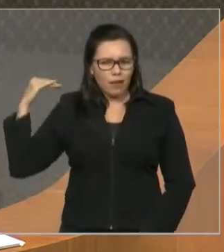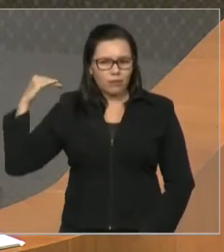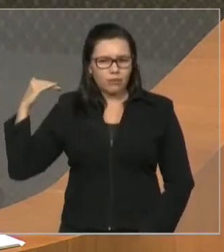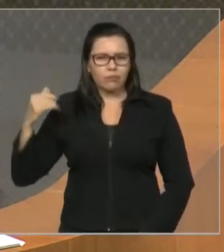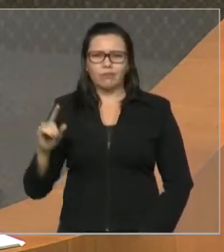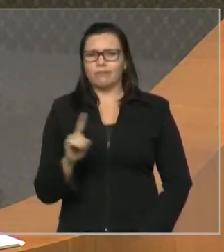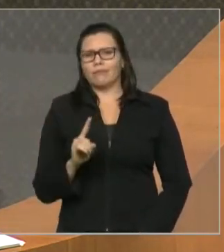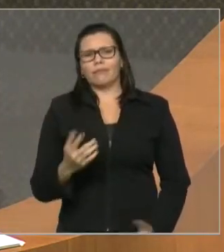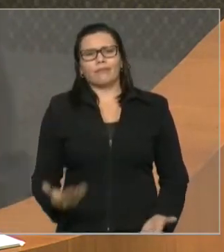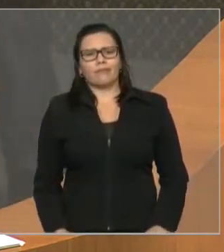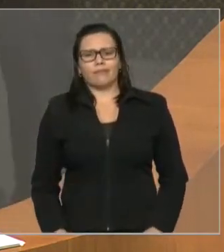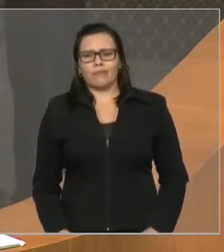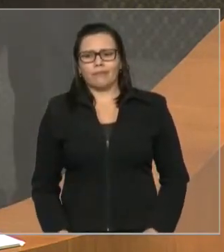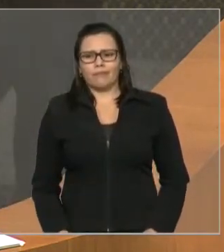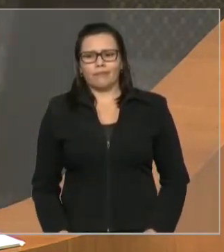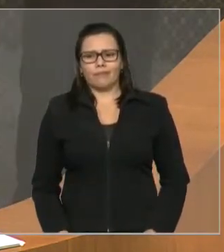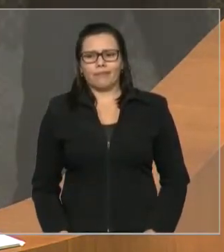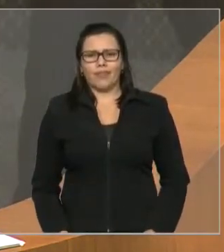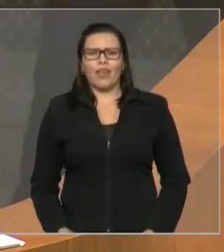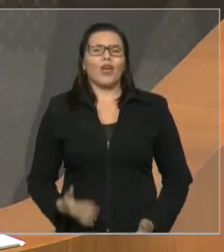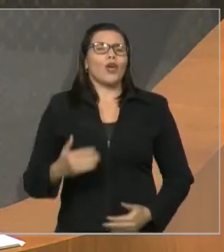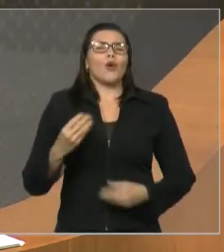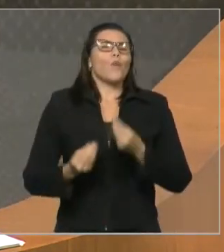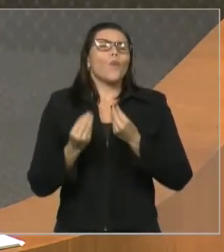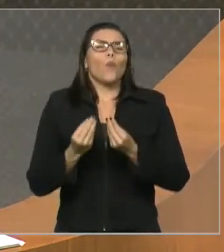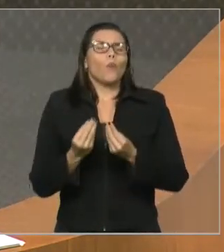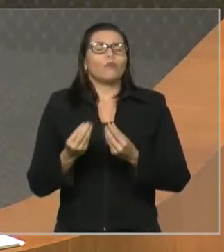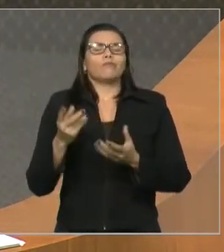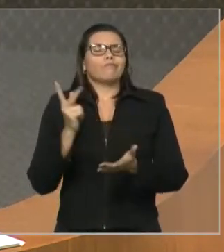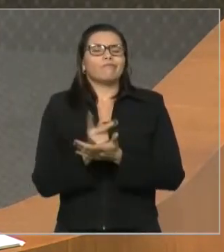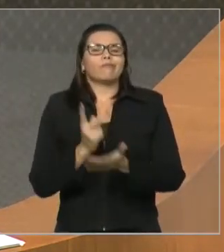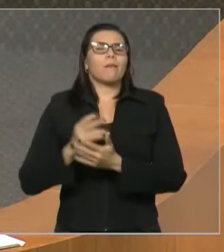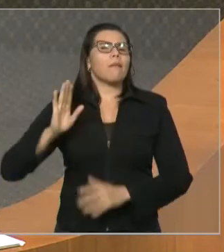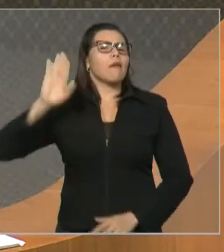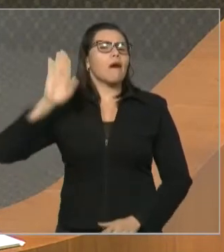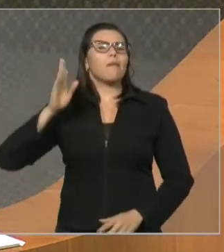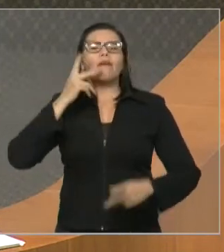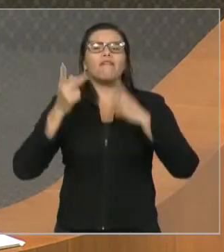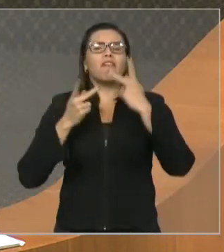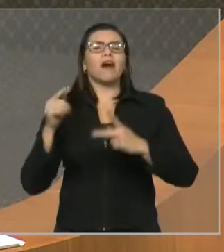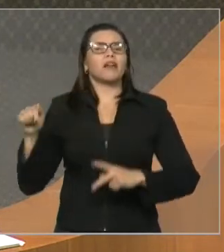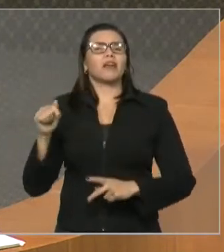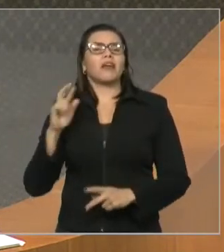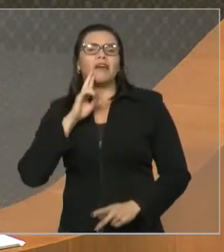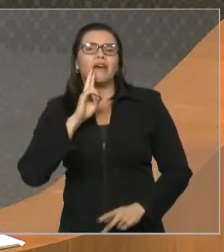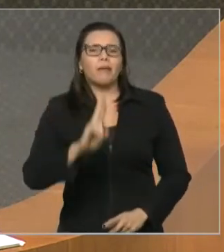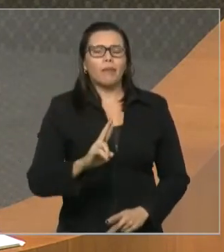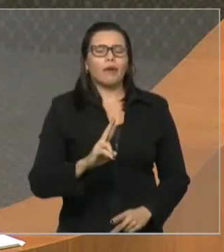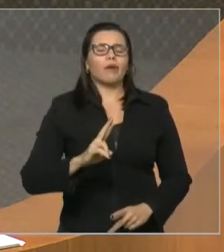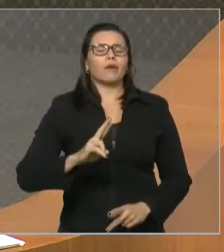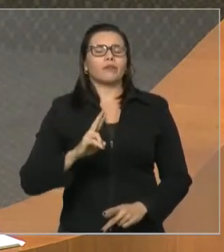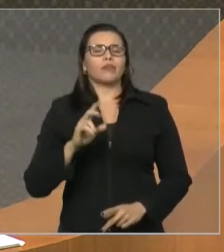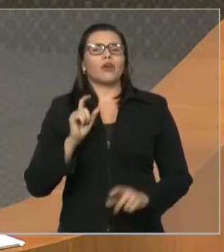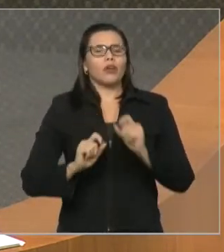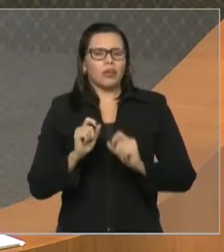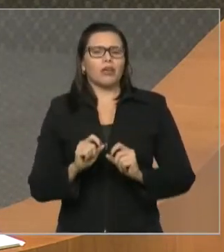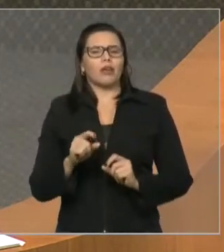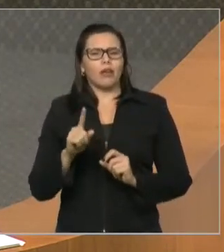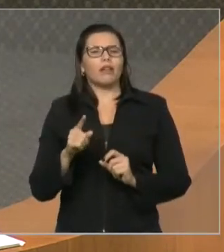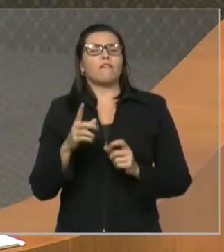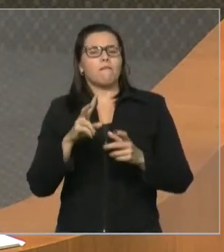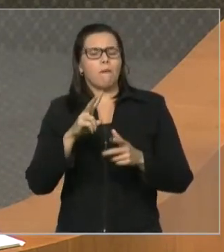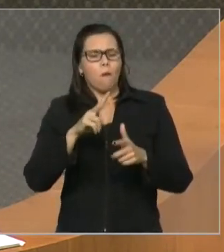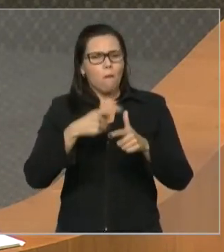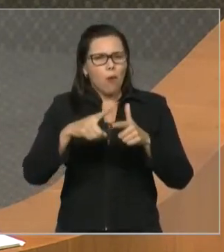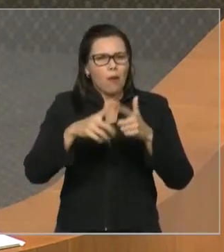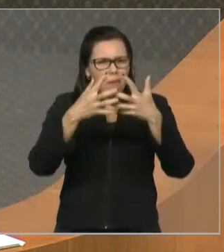encontra solução e alternativa para a superação da dificuldade? Você sabe o que é isso? Engodo. Mentira. Foi o que o governo vendeu a